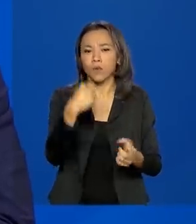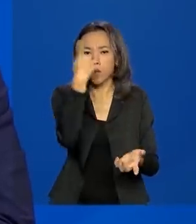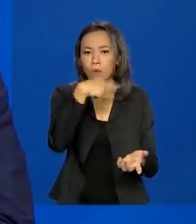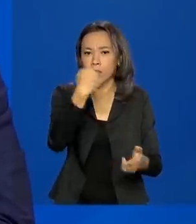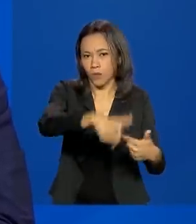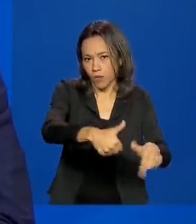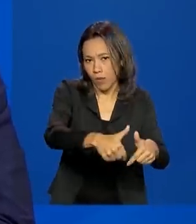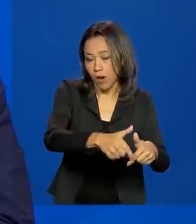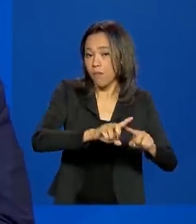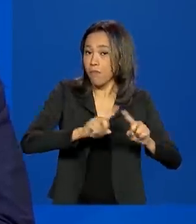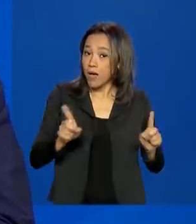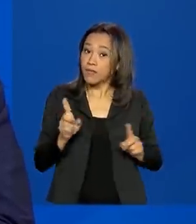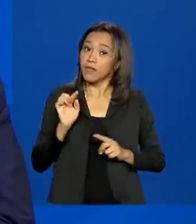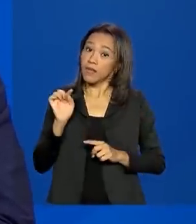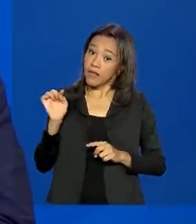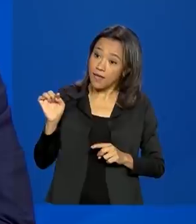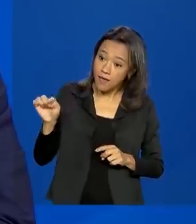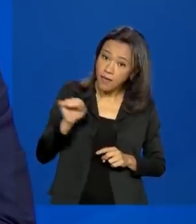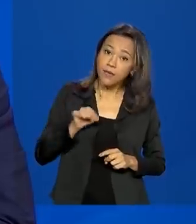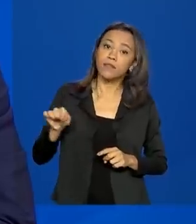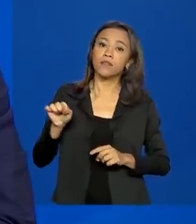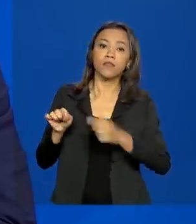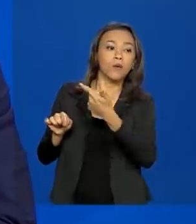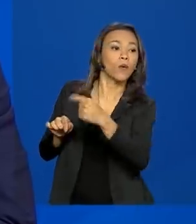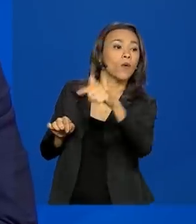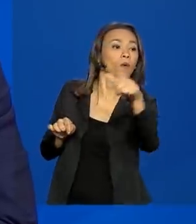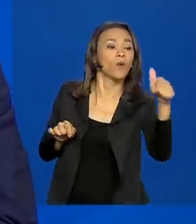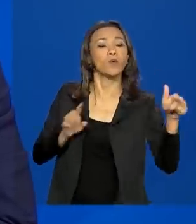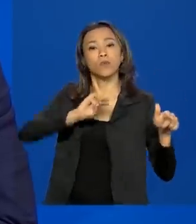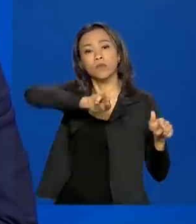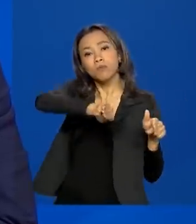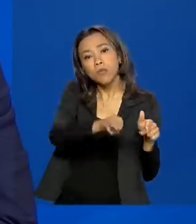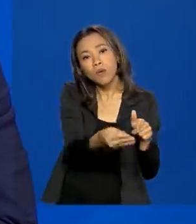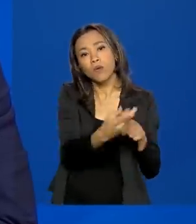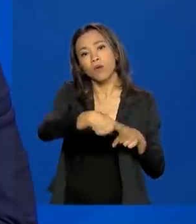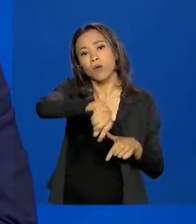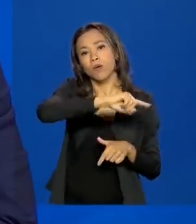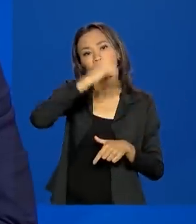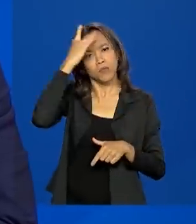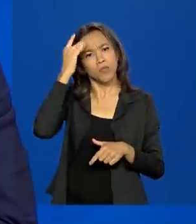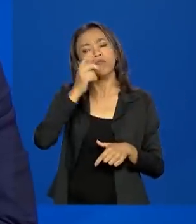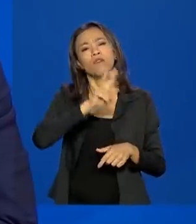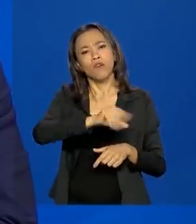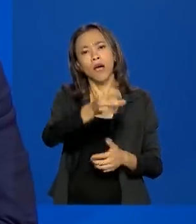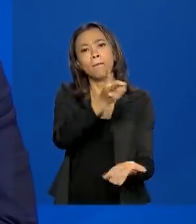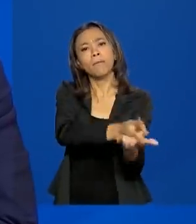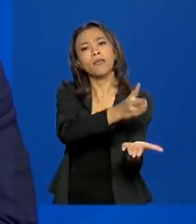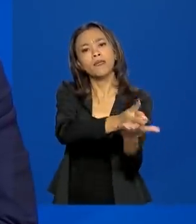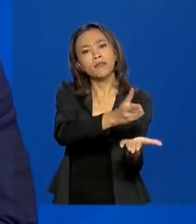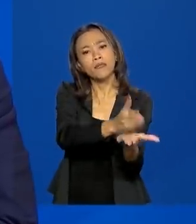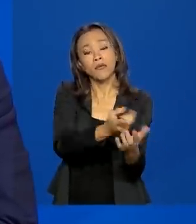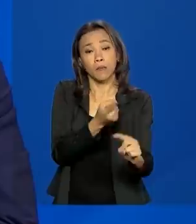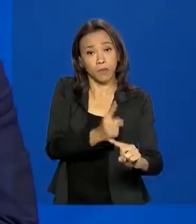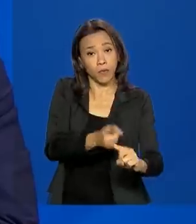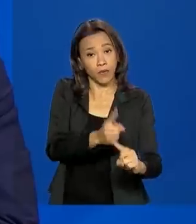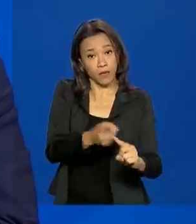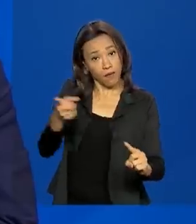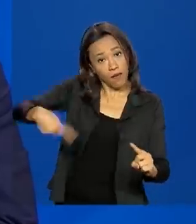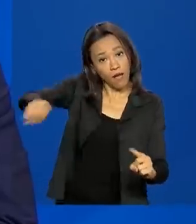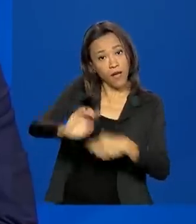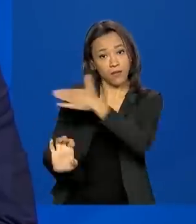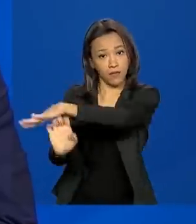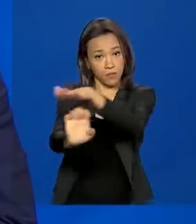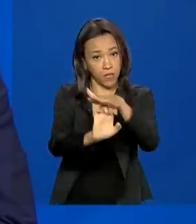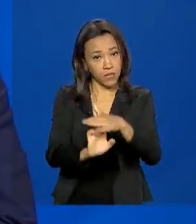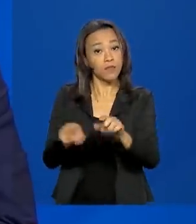desses, vários outros milhões também vão ser preservados, porque as empresas em que eles trabalham